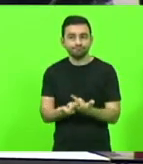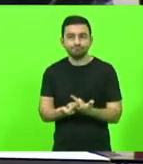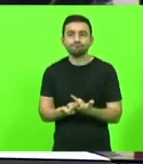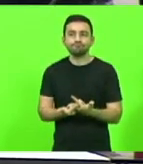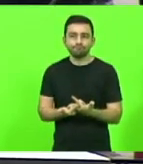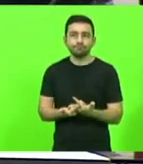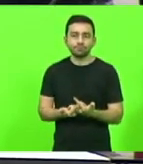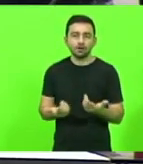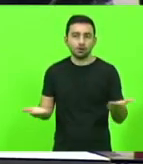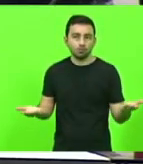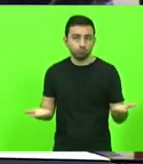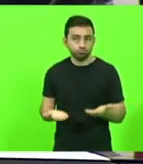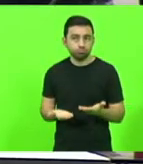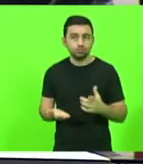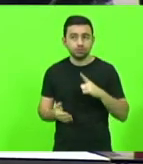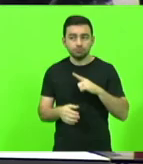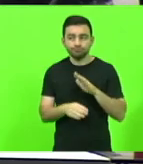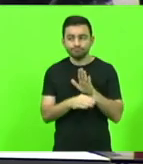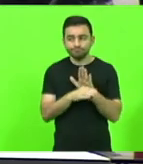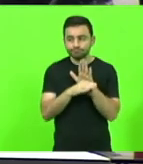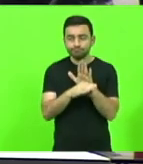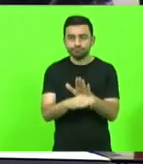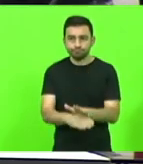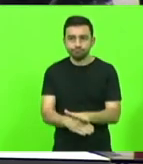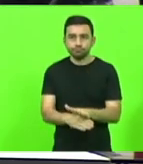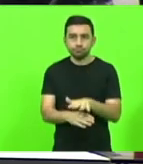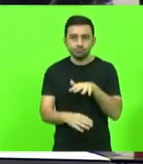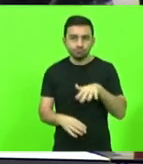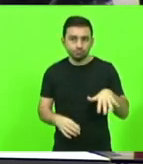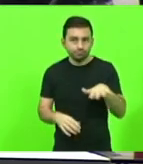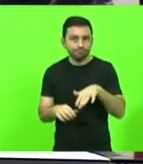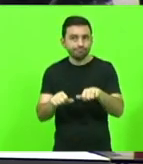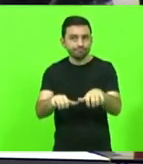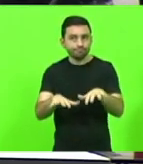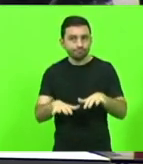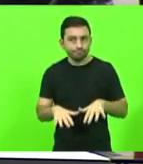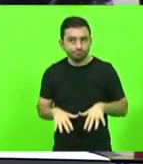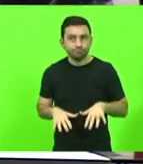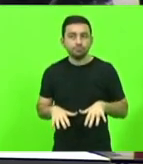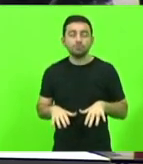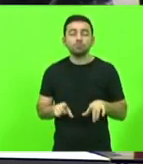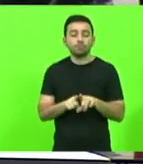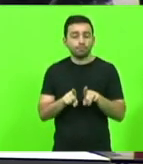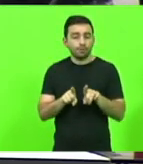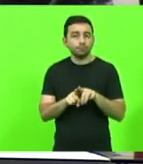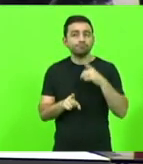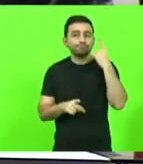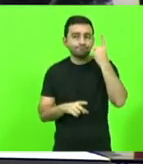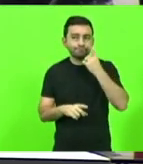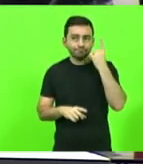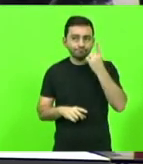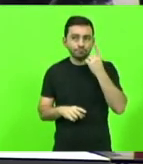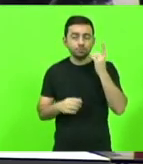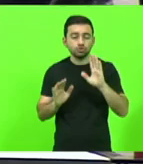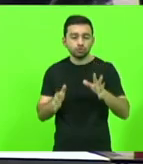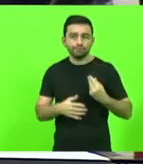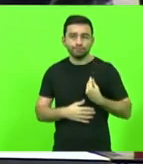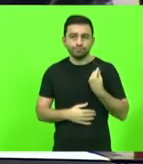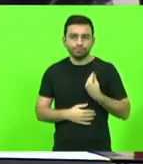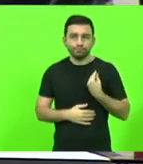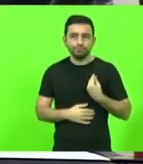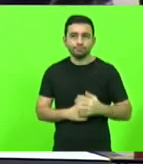a cobertura e ajudando a gente a fazer esta sessão, bem como os deputados que já se fazem presentes.